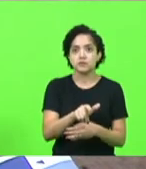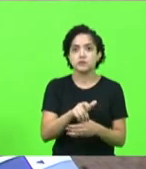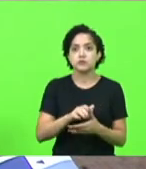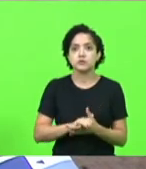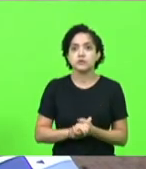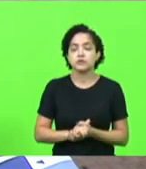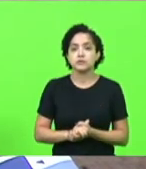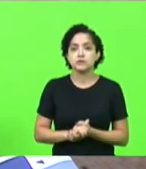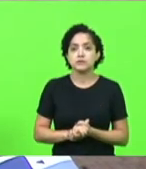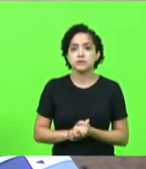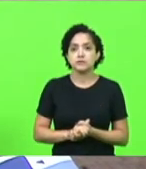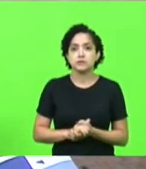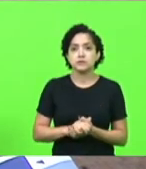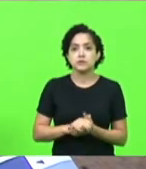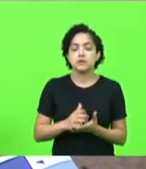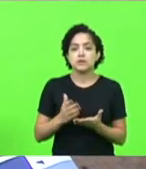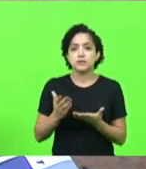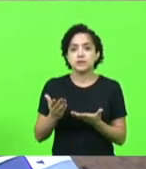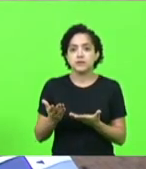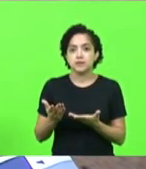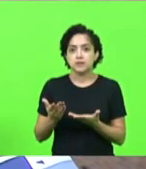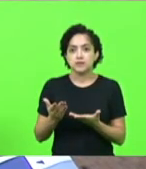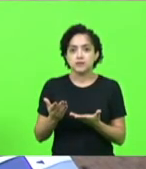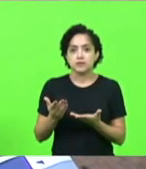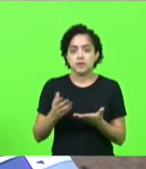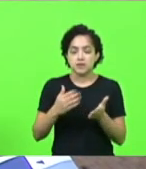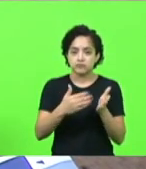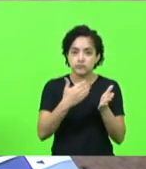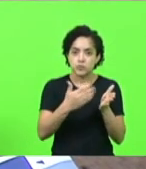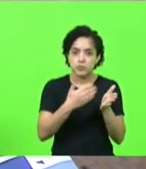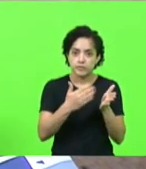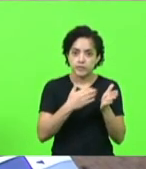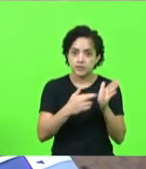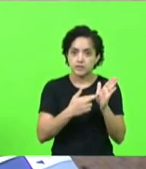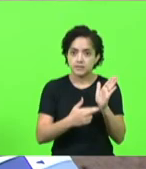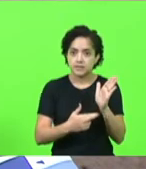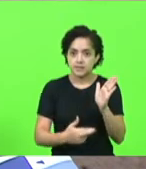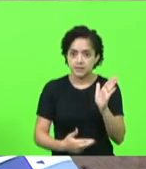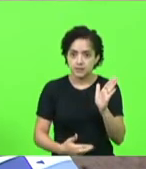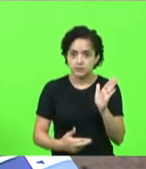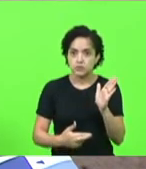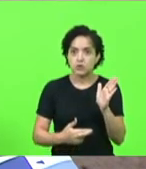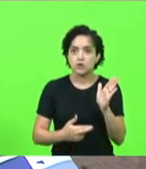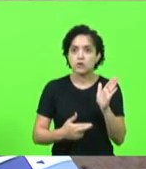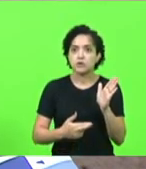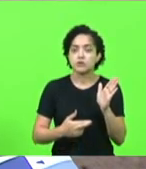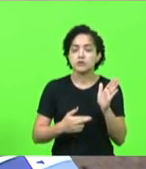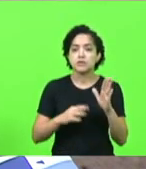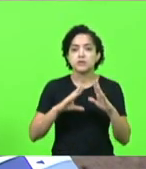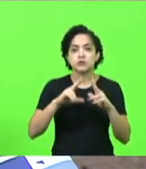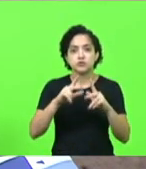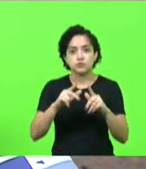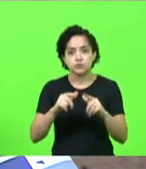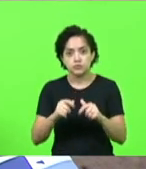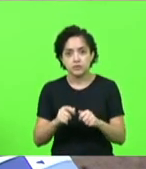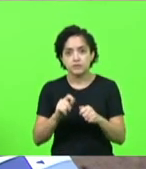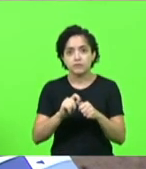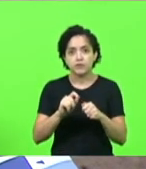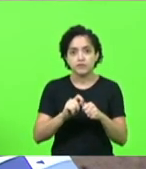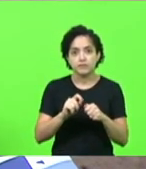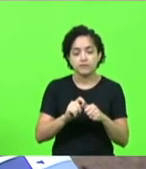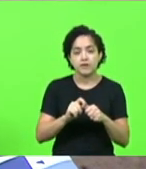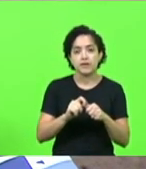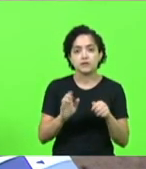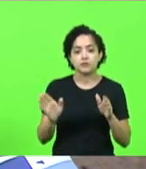Toriane eu dei uma folheada no relatório de atividades 2020 parabéns com